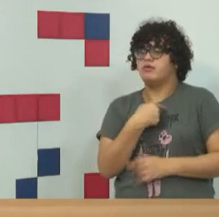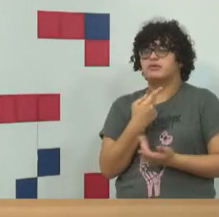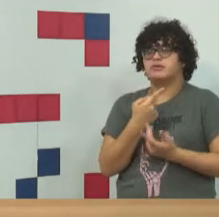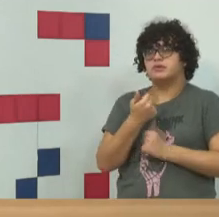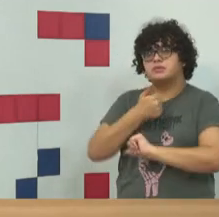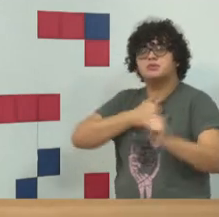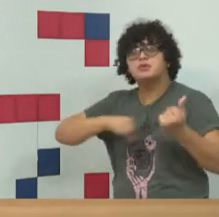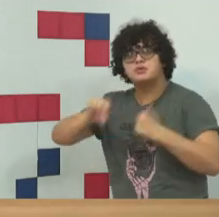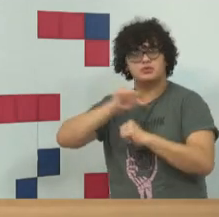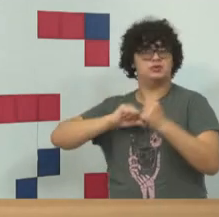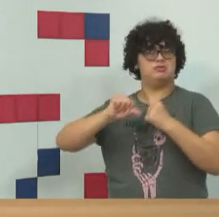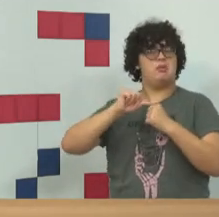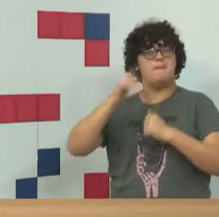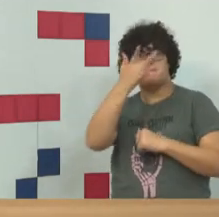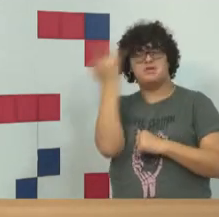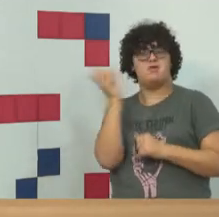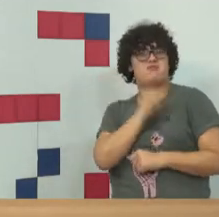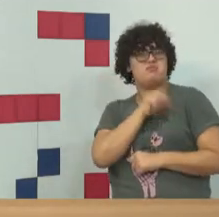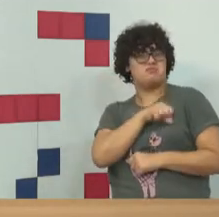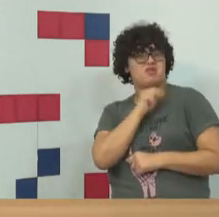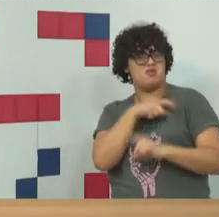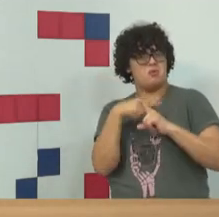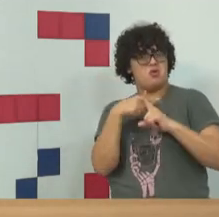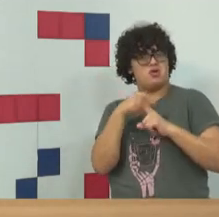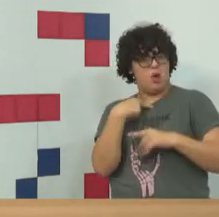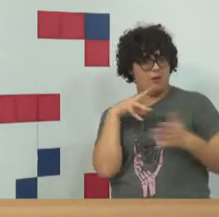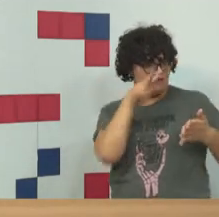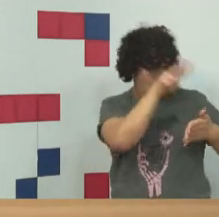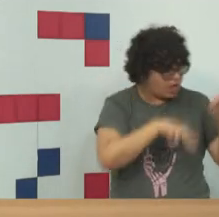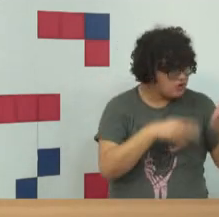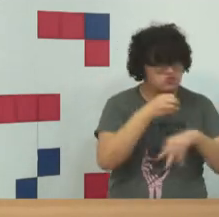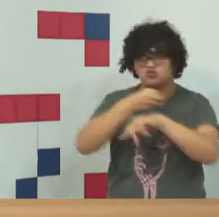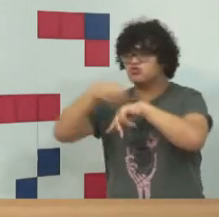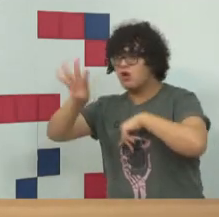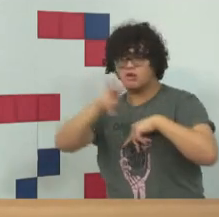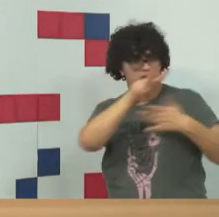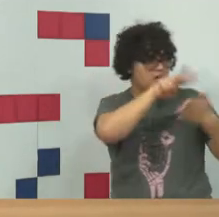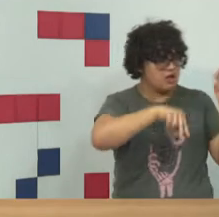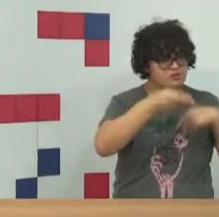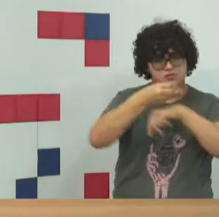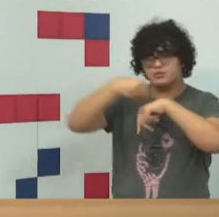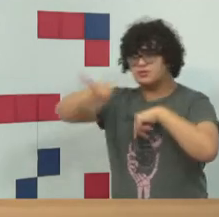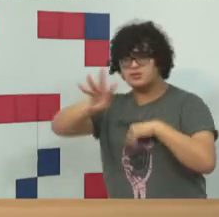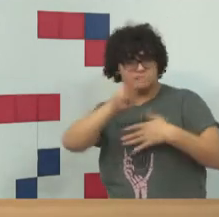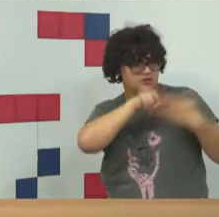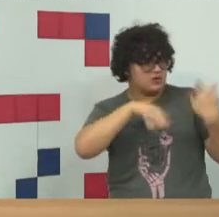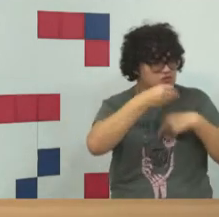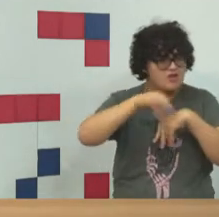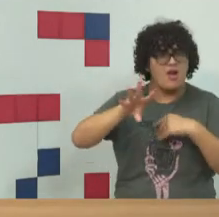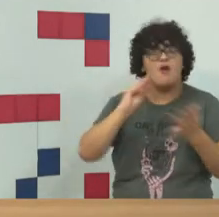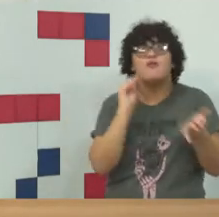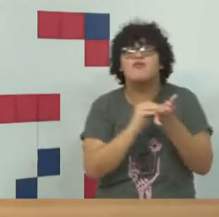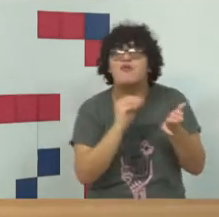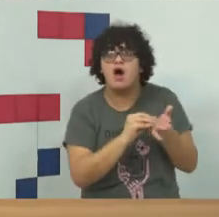repassam as informações. Ao invés de a gente formar o nosso livre convencimento a partir daquilo que